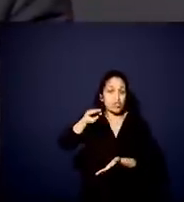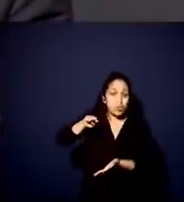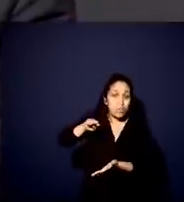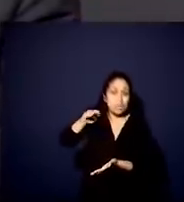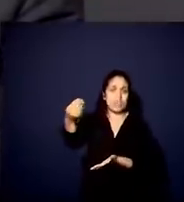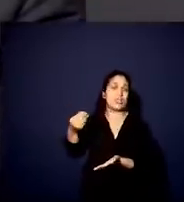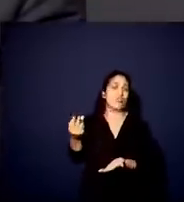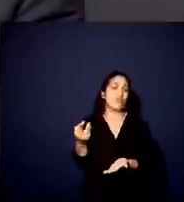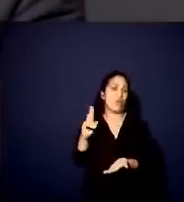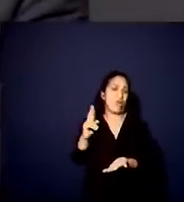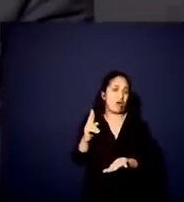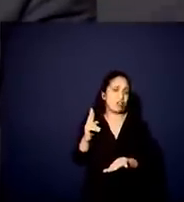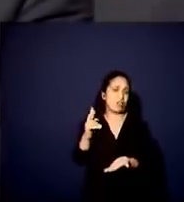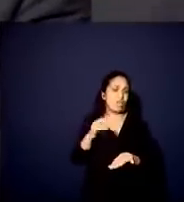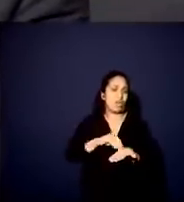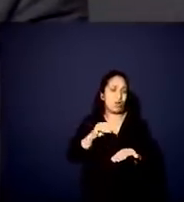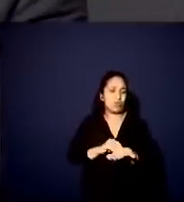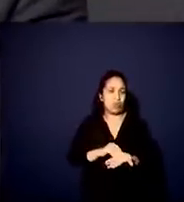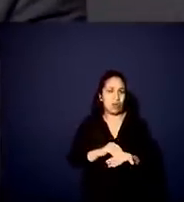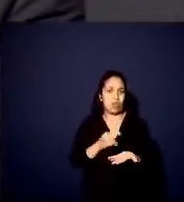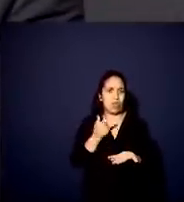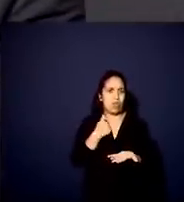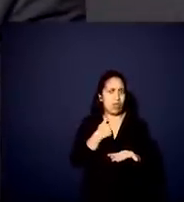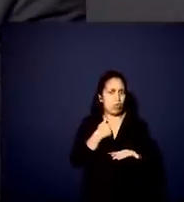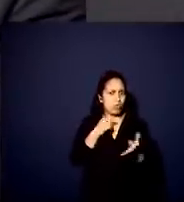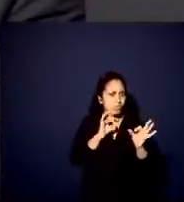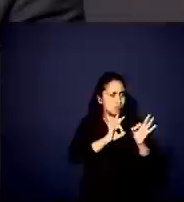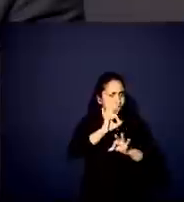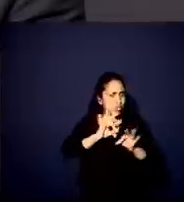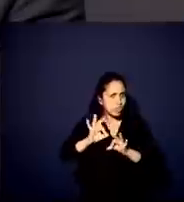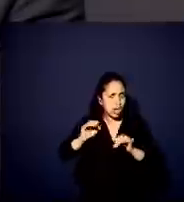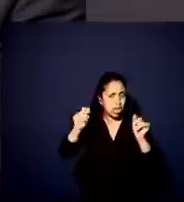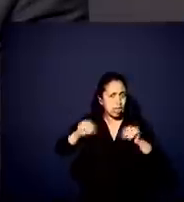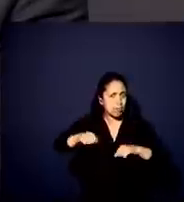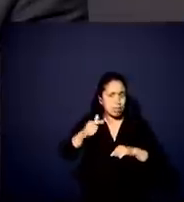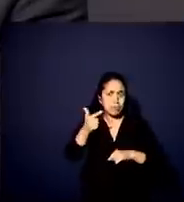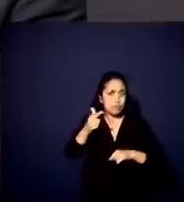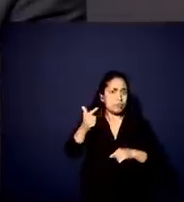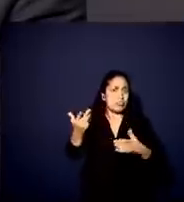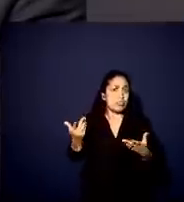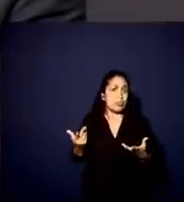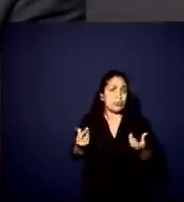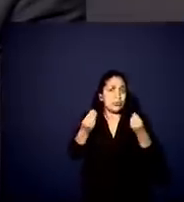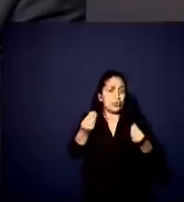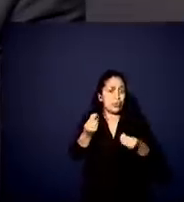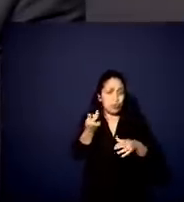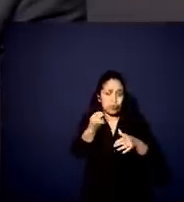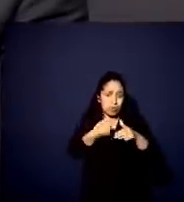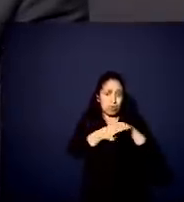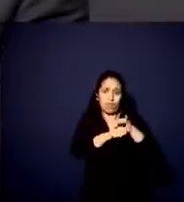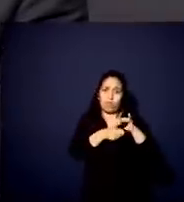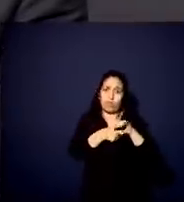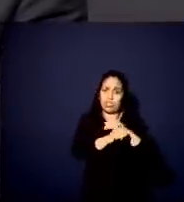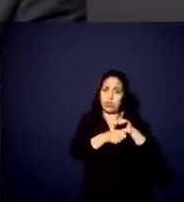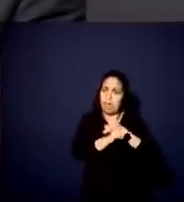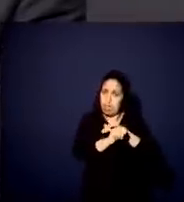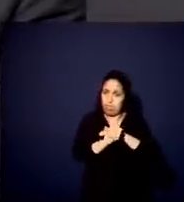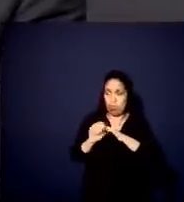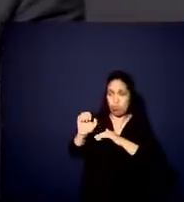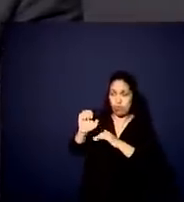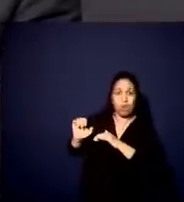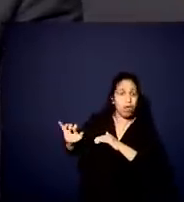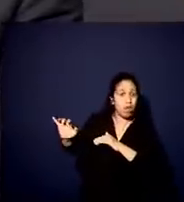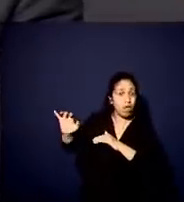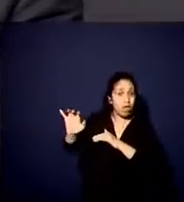companhia. Então, eu não tenho capacidade de planejar sobre os investimentos do estado